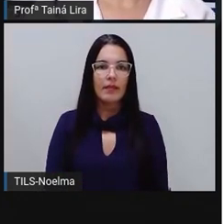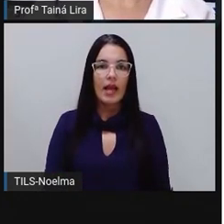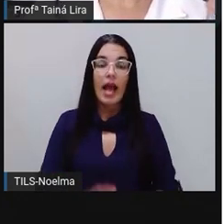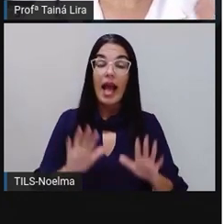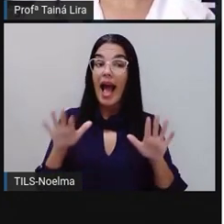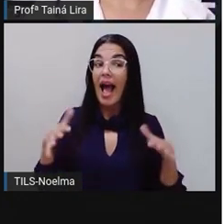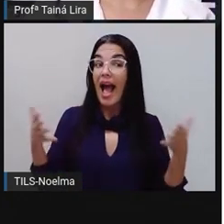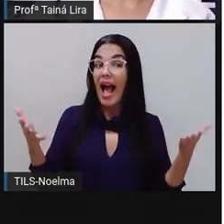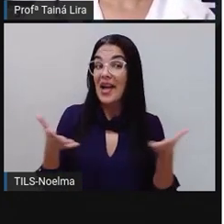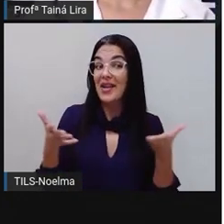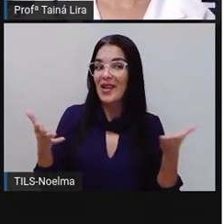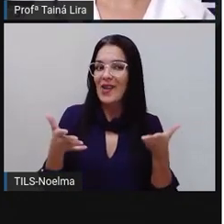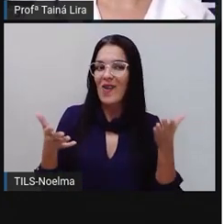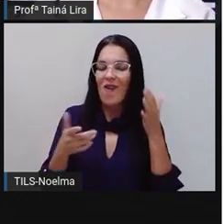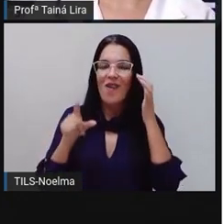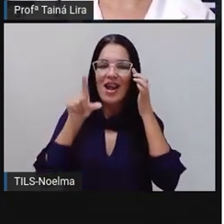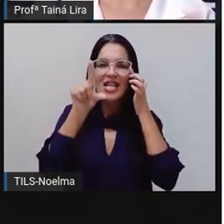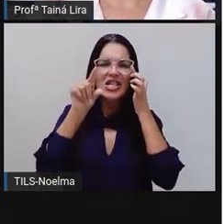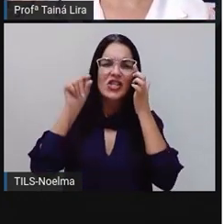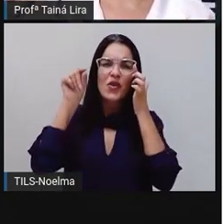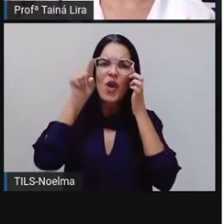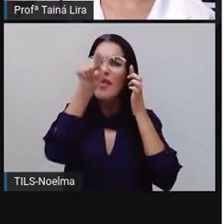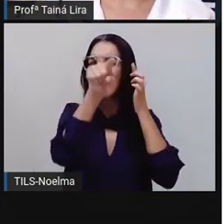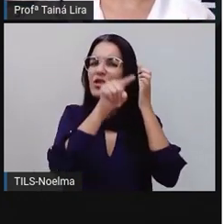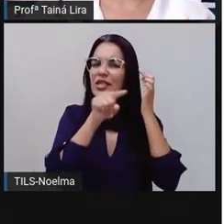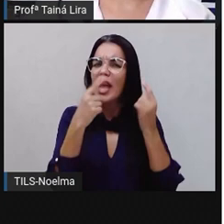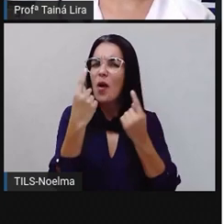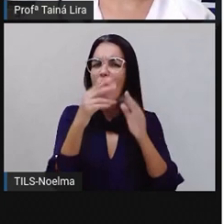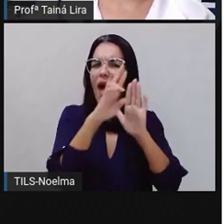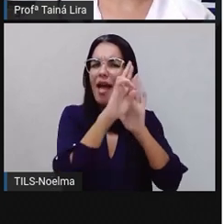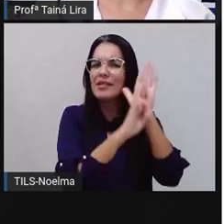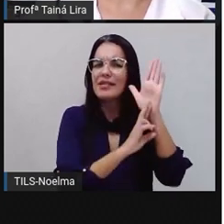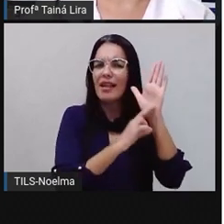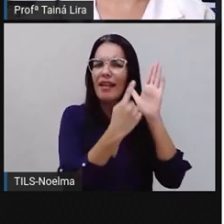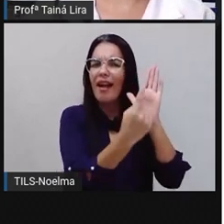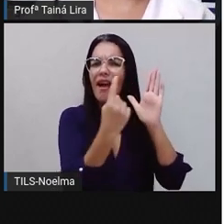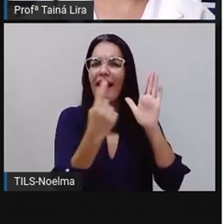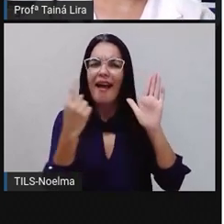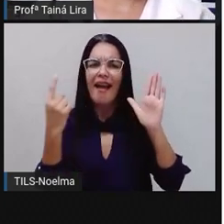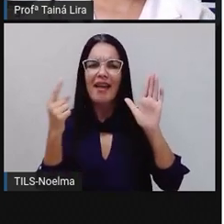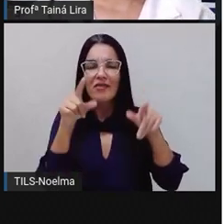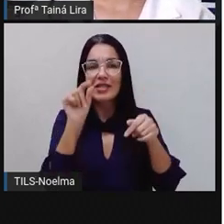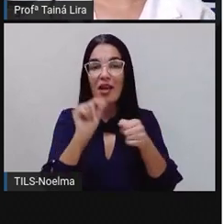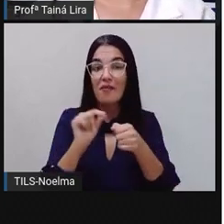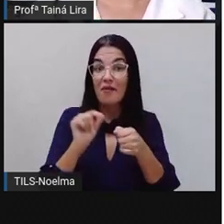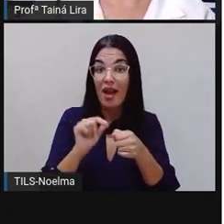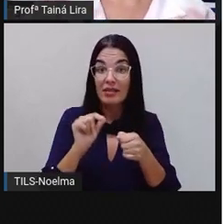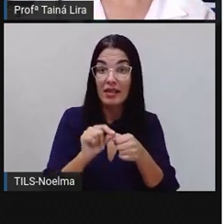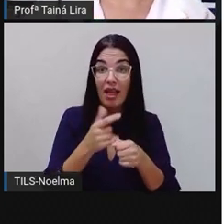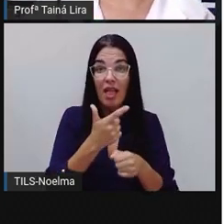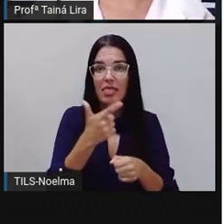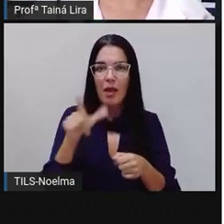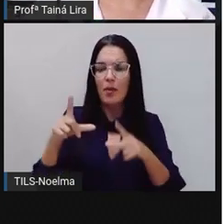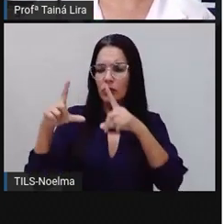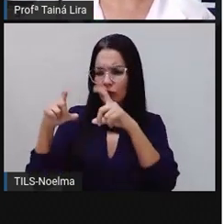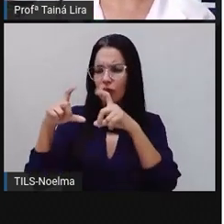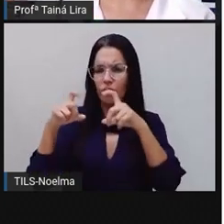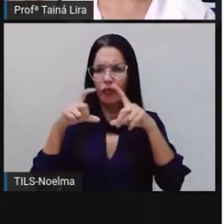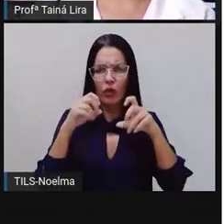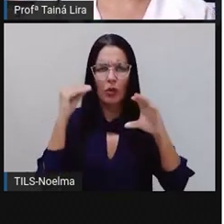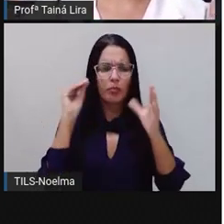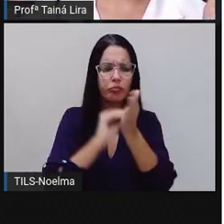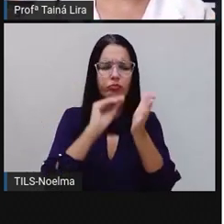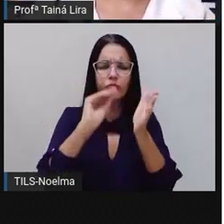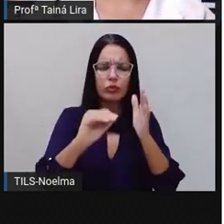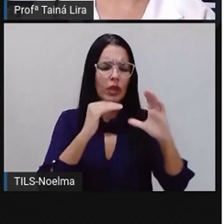E olha aqui, ó, que tal escolher uma dessas receitas, né? E fazer, depois tirar uma foto, postar lá